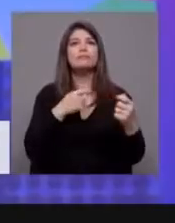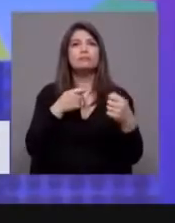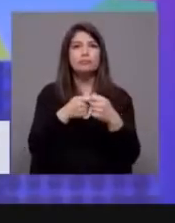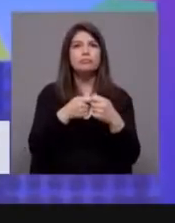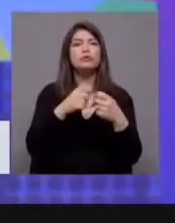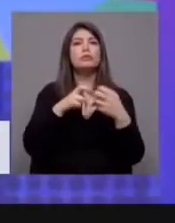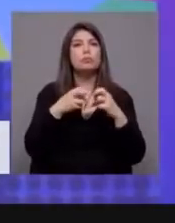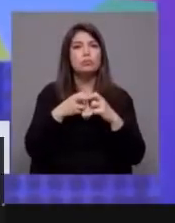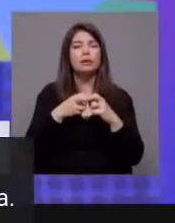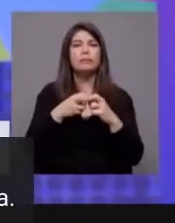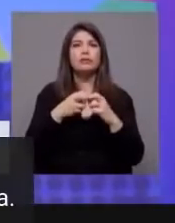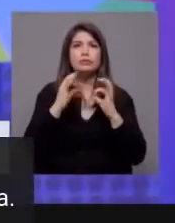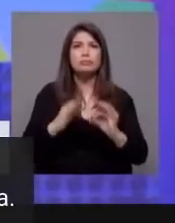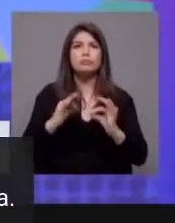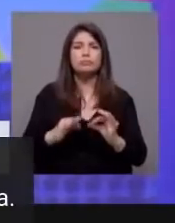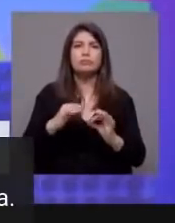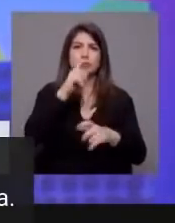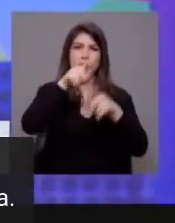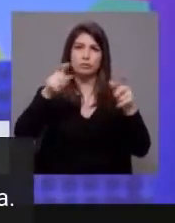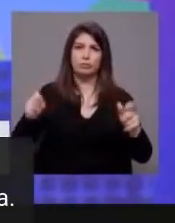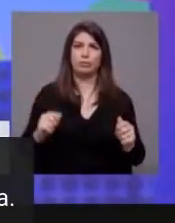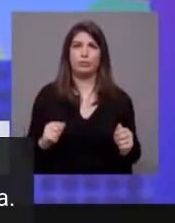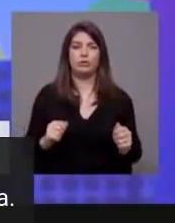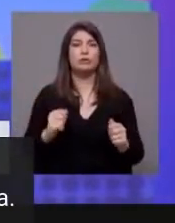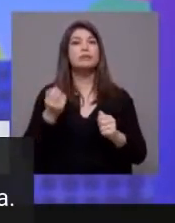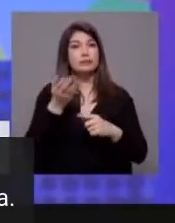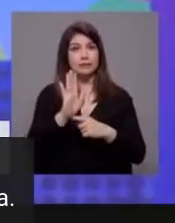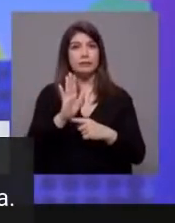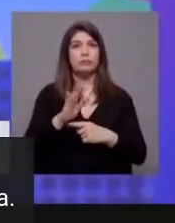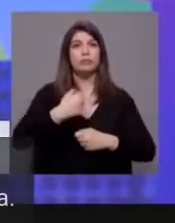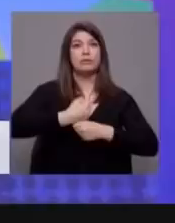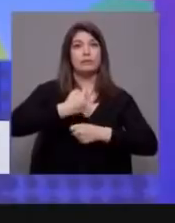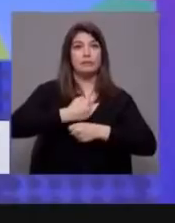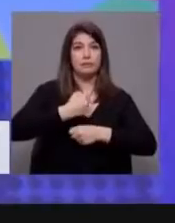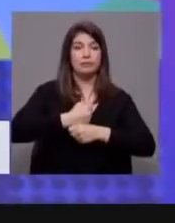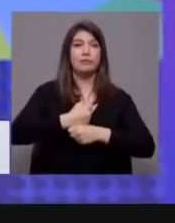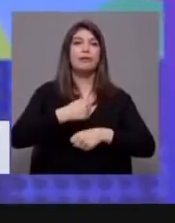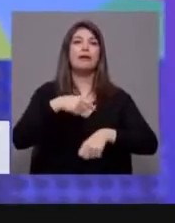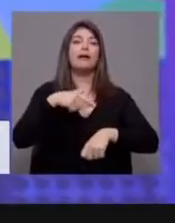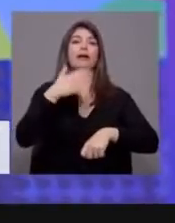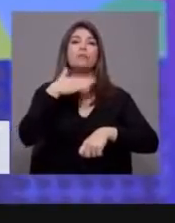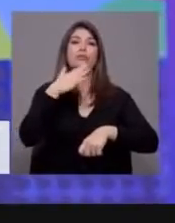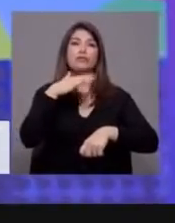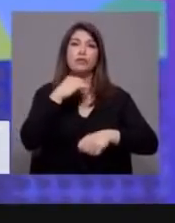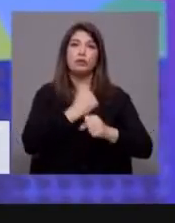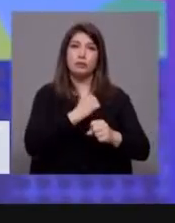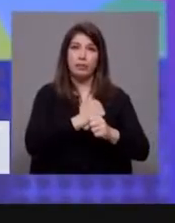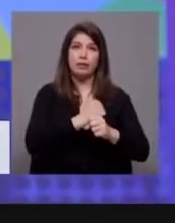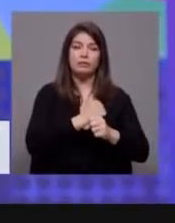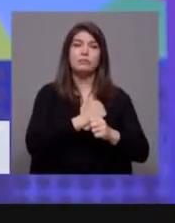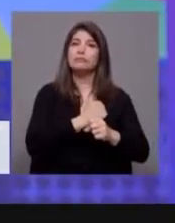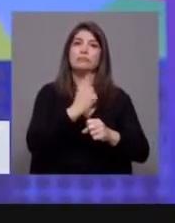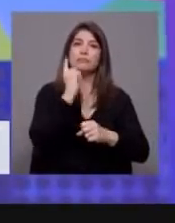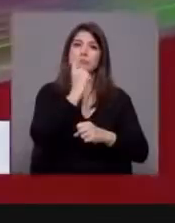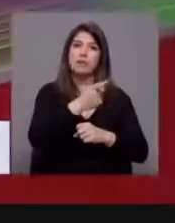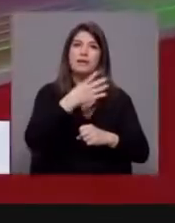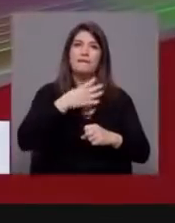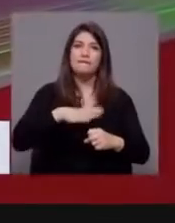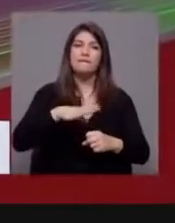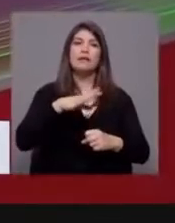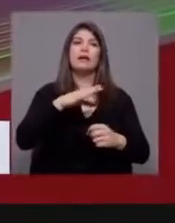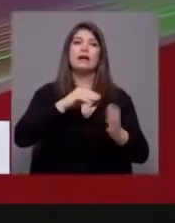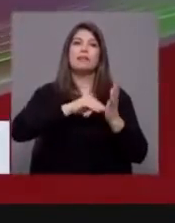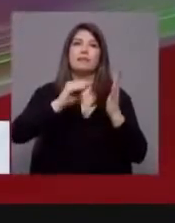muito concretos das pessoas. Respondia a todos os trabalhadores de empresas de trabalho temporário, que passariam a ter que ter um contrato